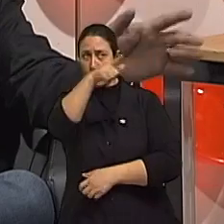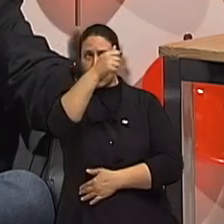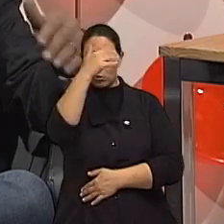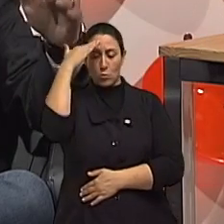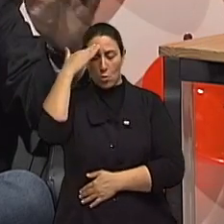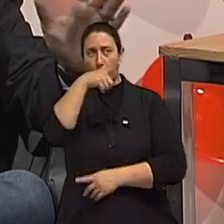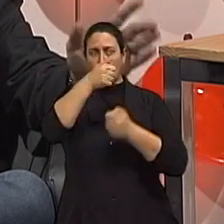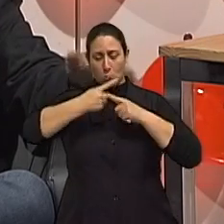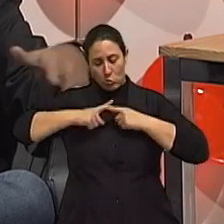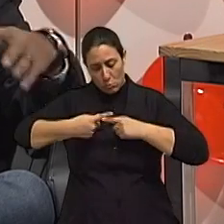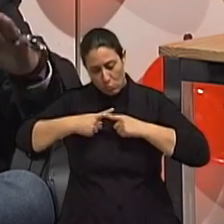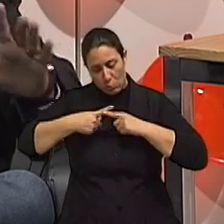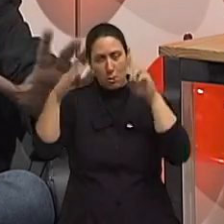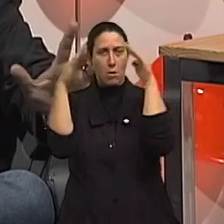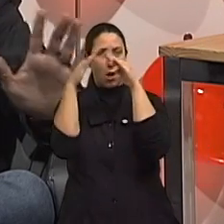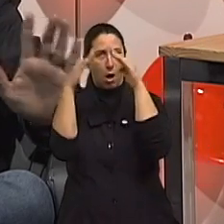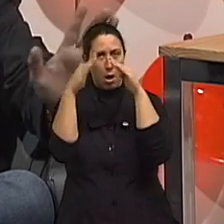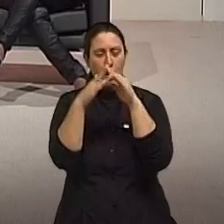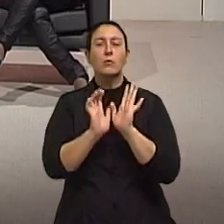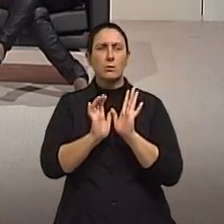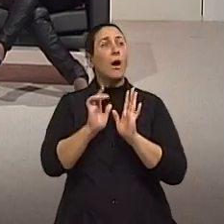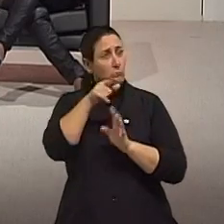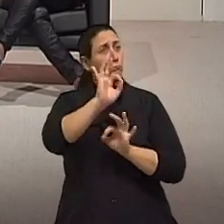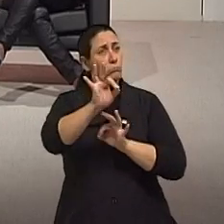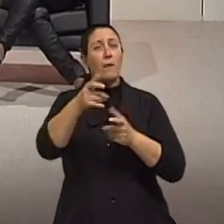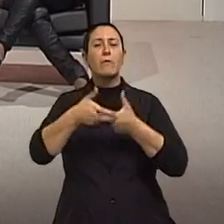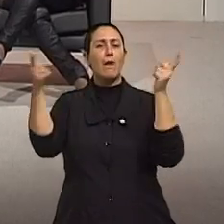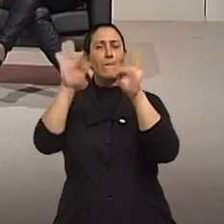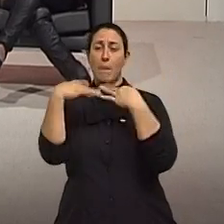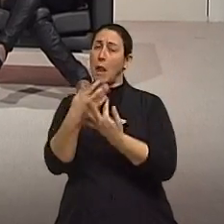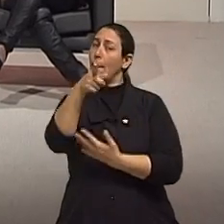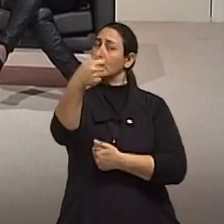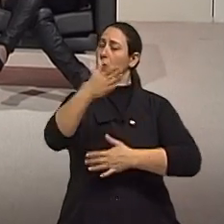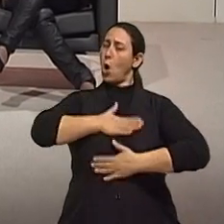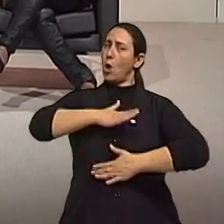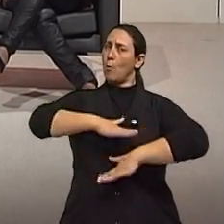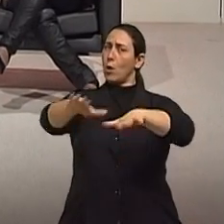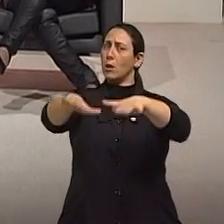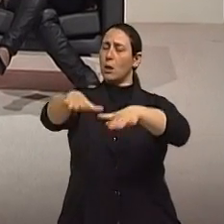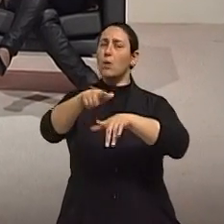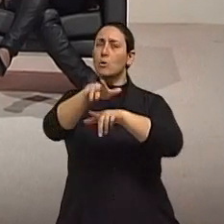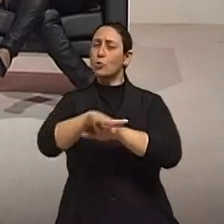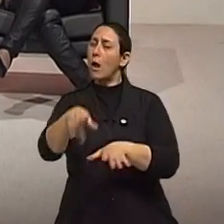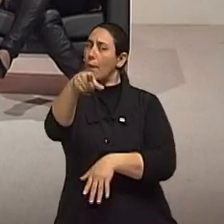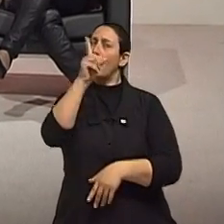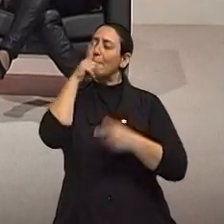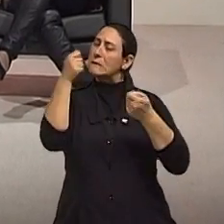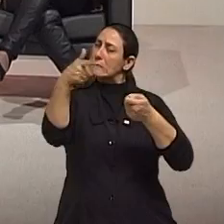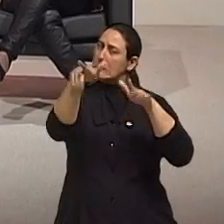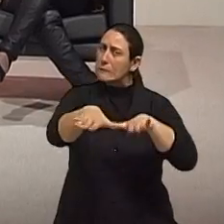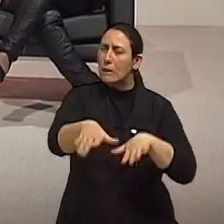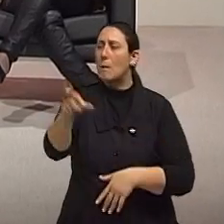vamos para o tricô, vamos ficar mais em casa, vamos... Muitos familiares utilizam, chegou a hora de se acomodar. De se acomodar. Vó, mãe, você tem que te acomodar.